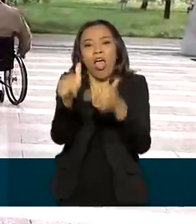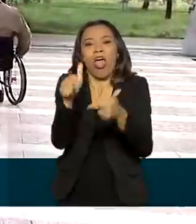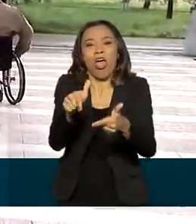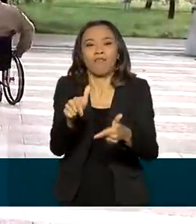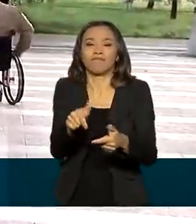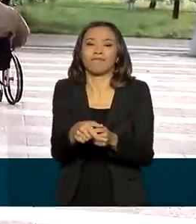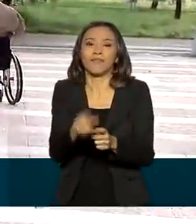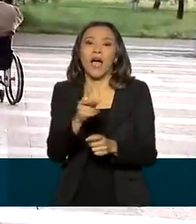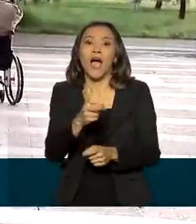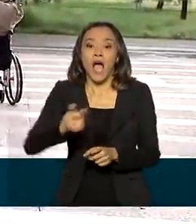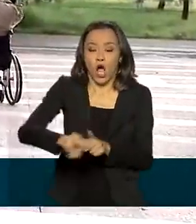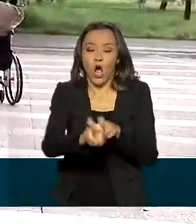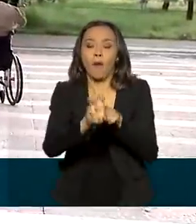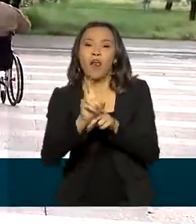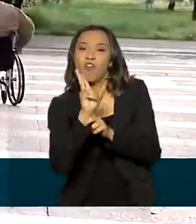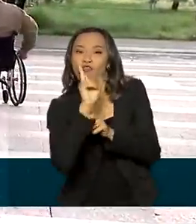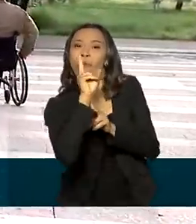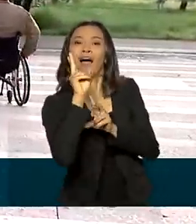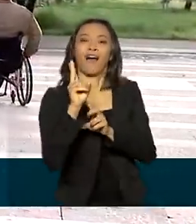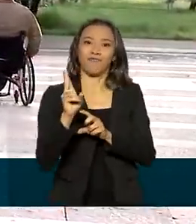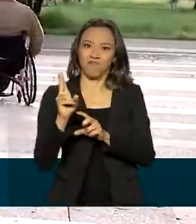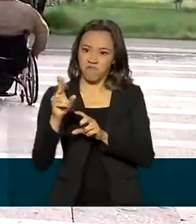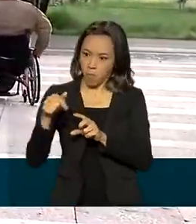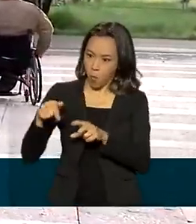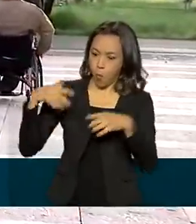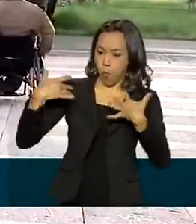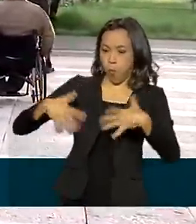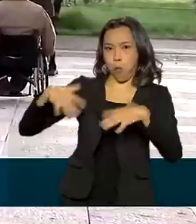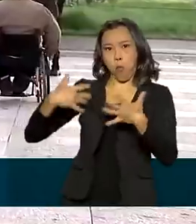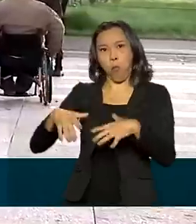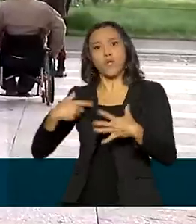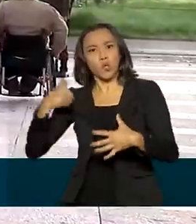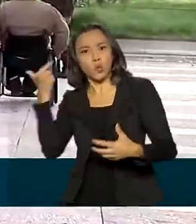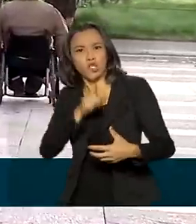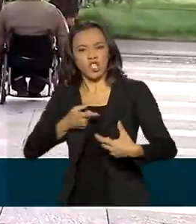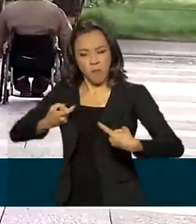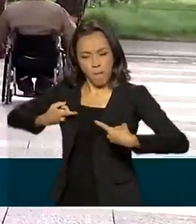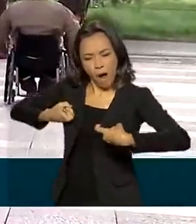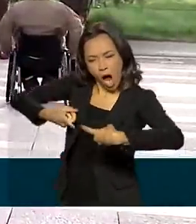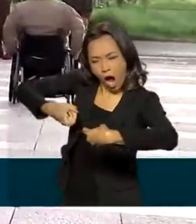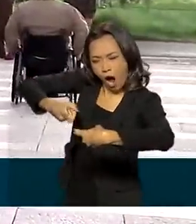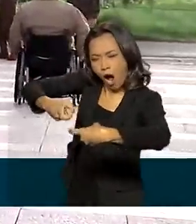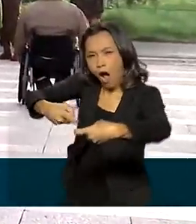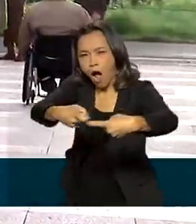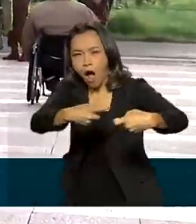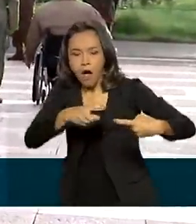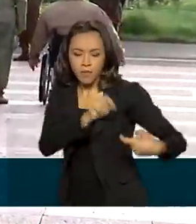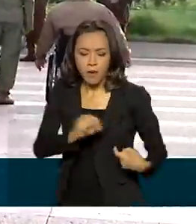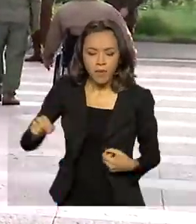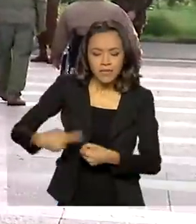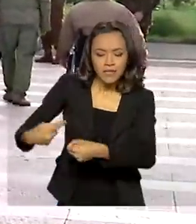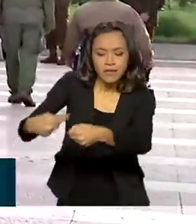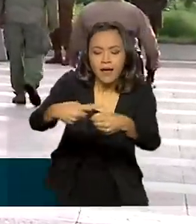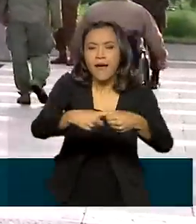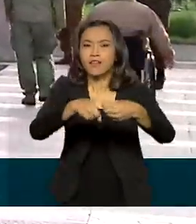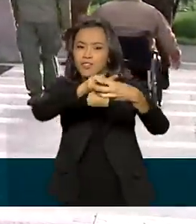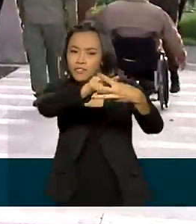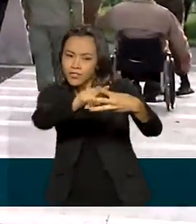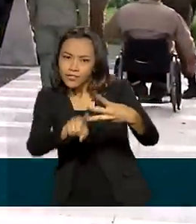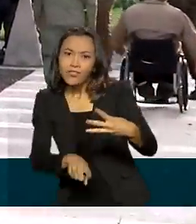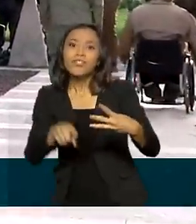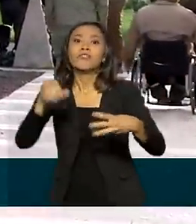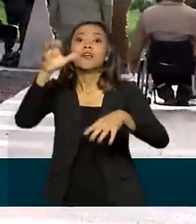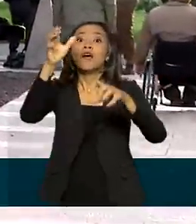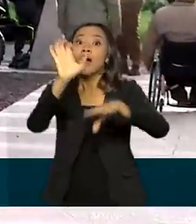este o lema deles naquela época e venceram batalhas importantes em localidades italianas, como Castelnovo,